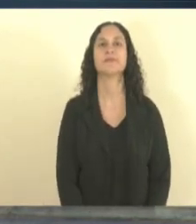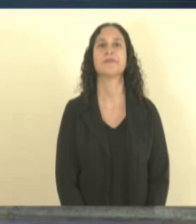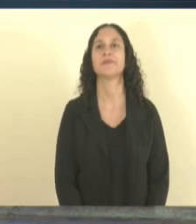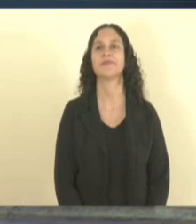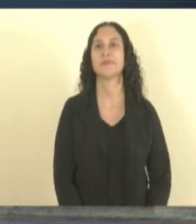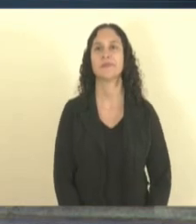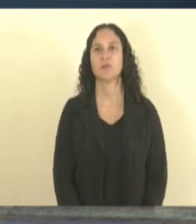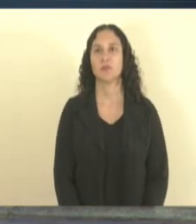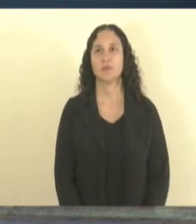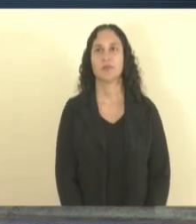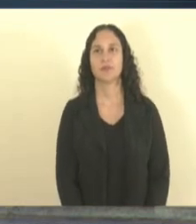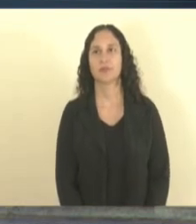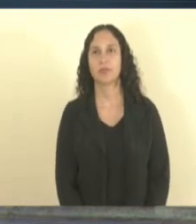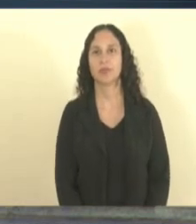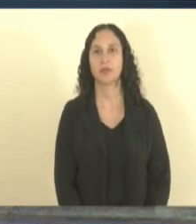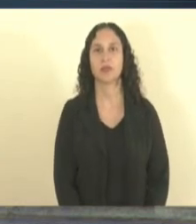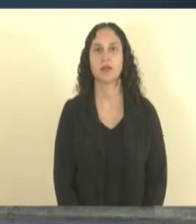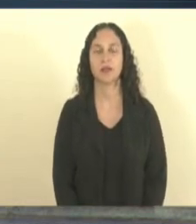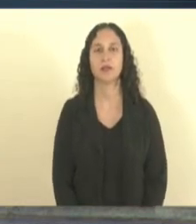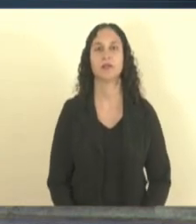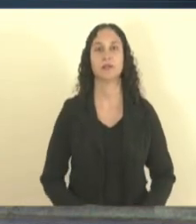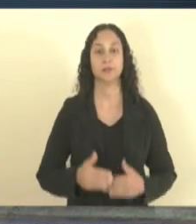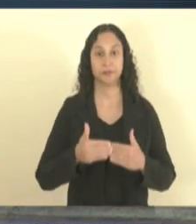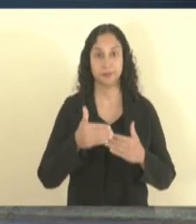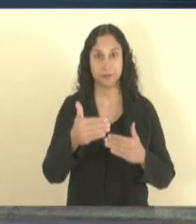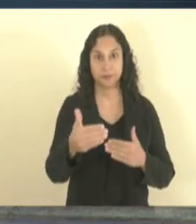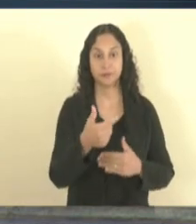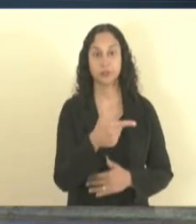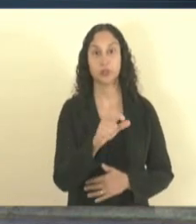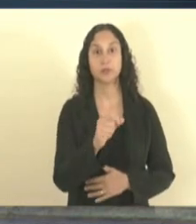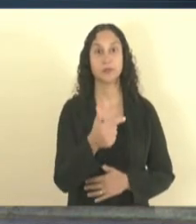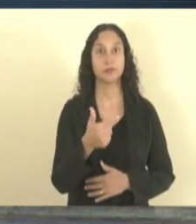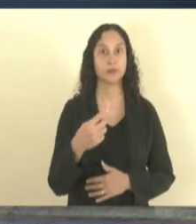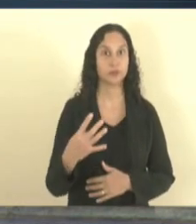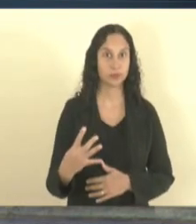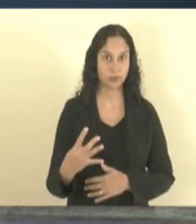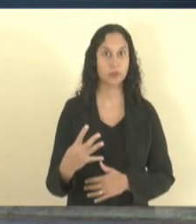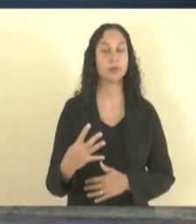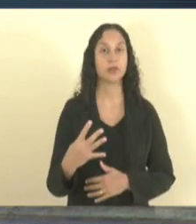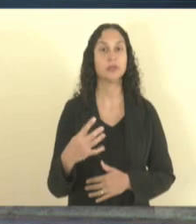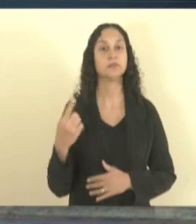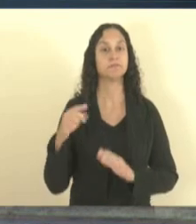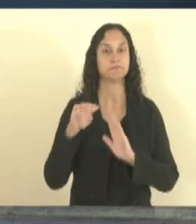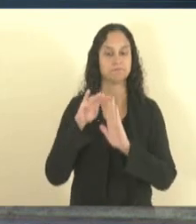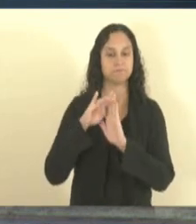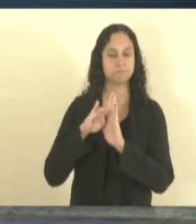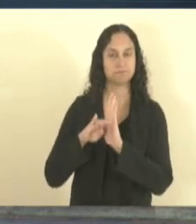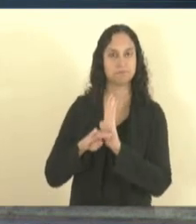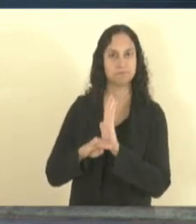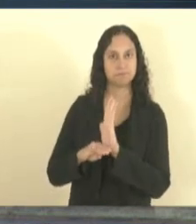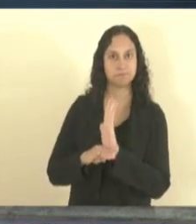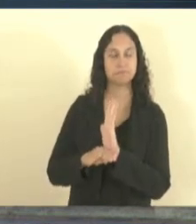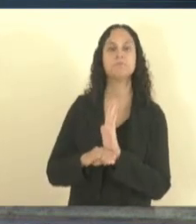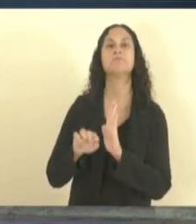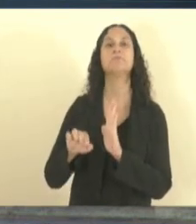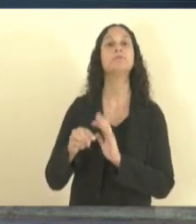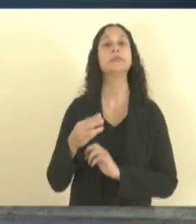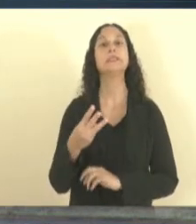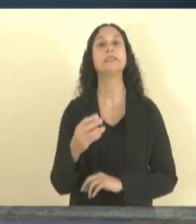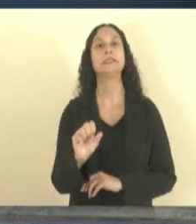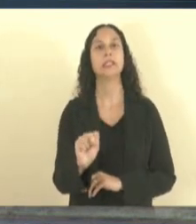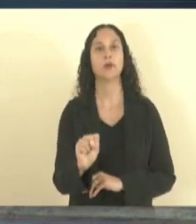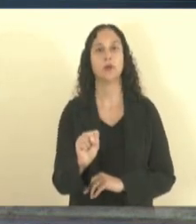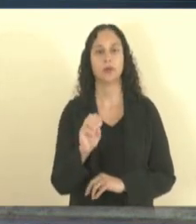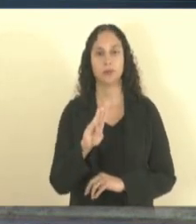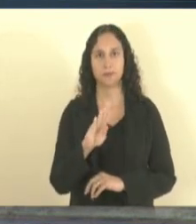Nosso, 2024, o FNE seria o nosso orçamento, né, 38 bilhões